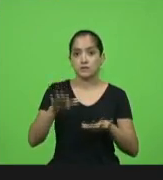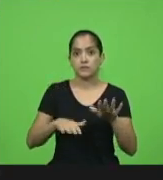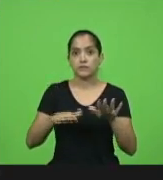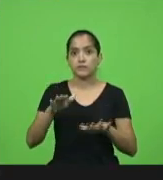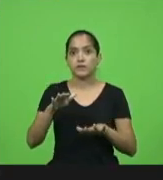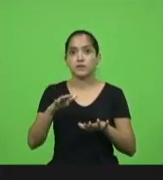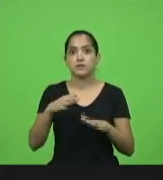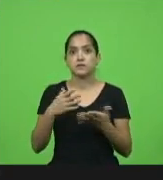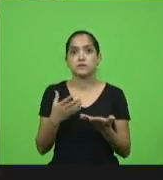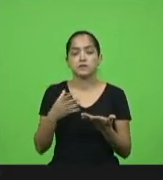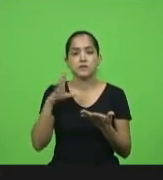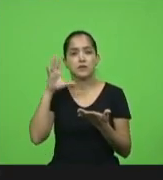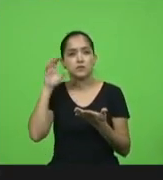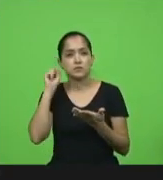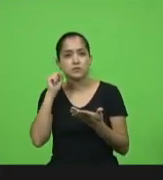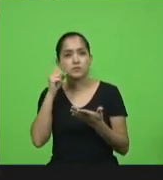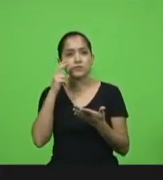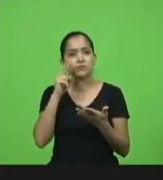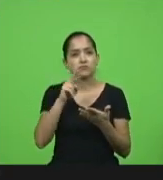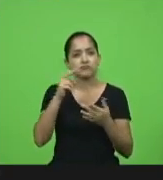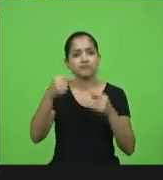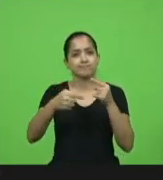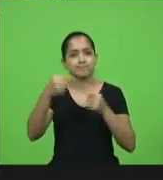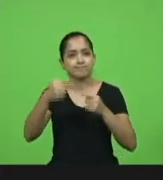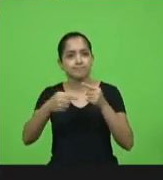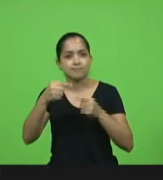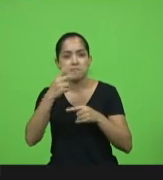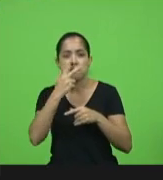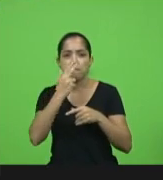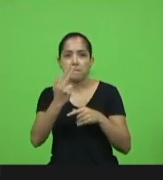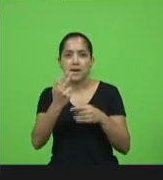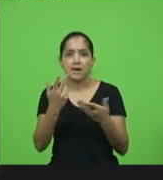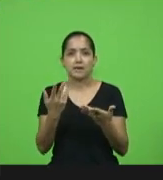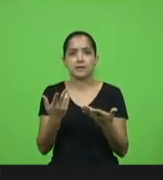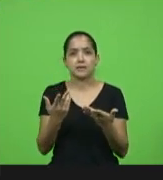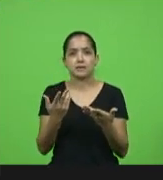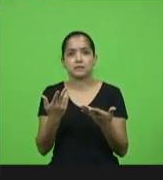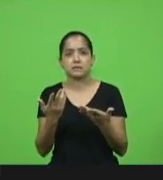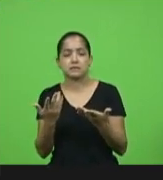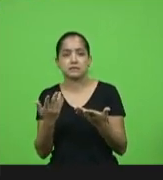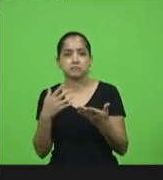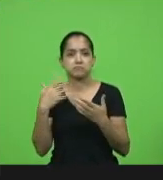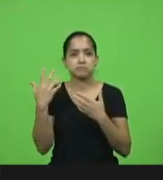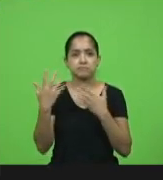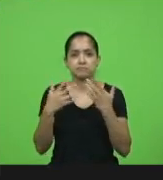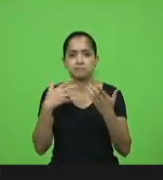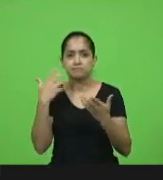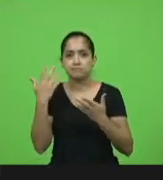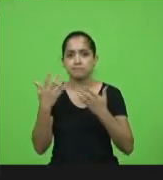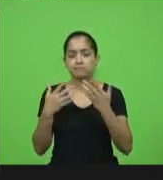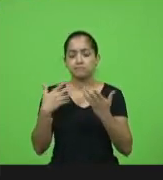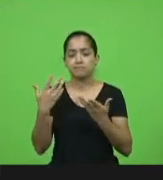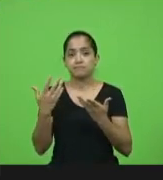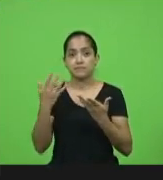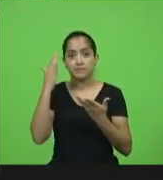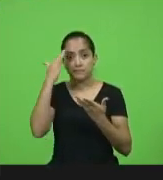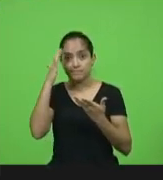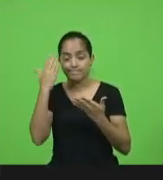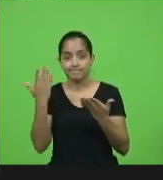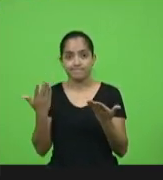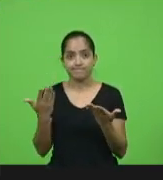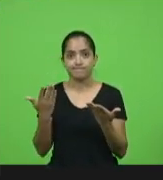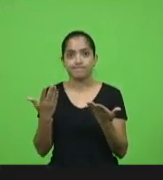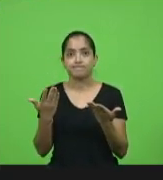escuto essas discussões assim dá-se a impressão de estar no estado de torpor ou de embriaguez uma coisa assim por não entender bem o que está acontecendo